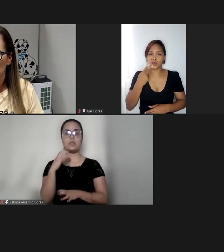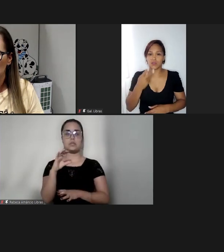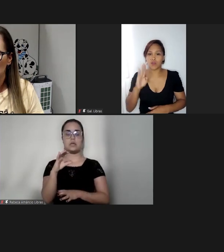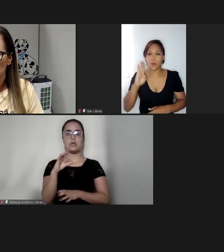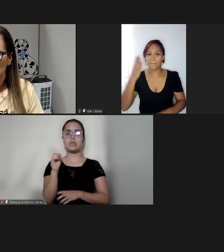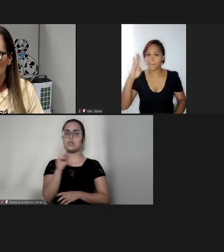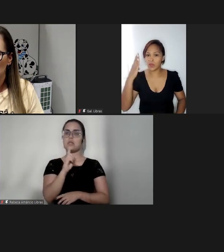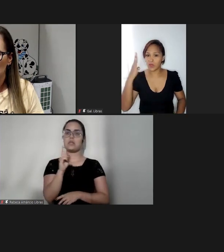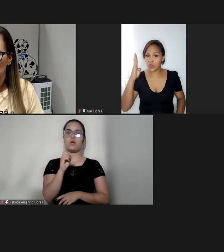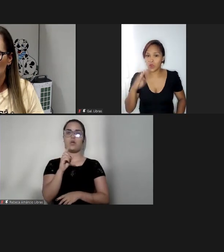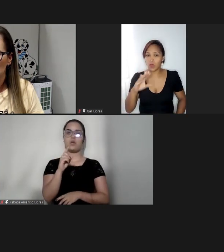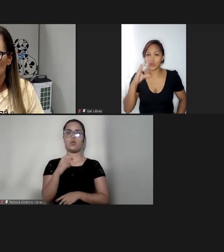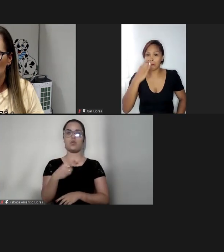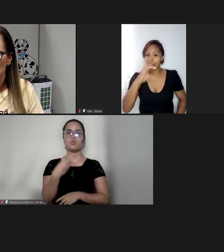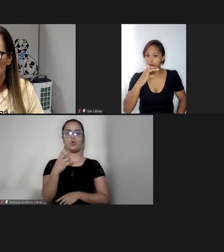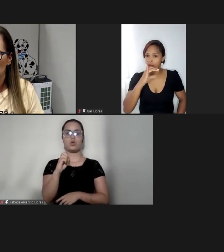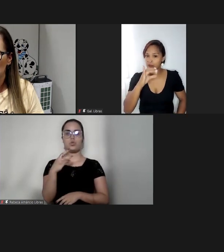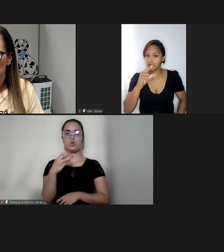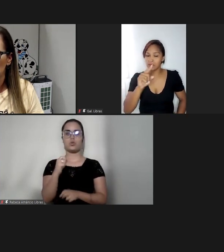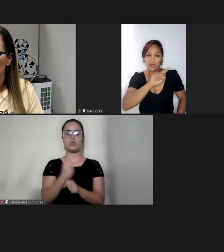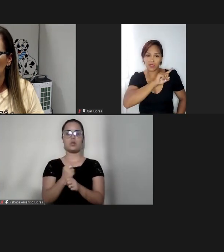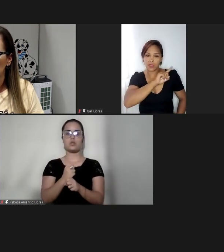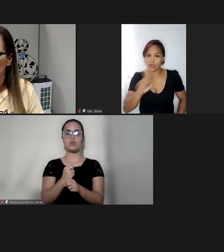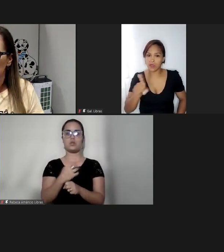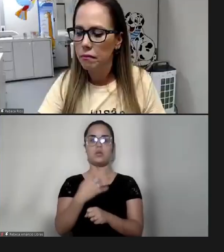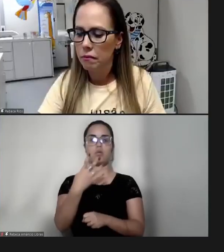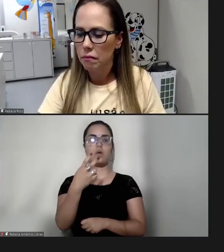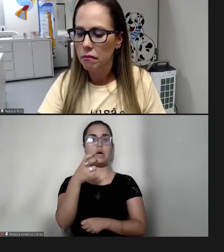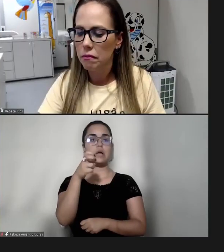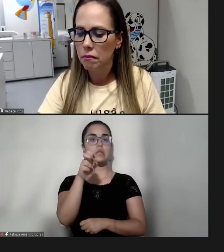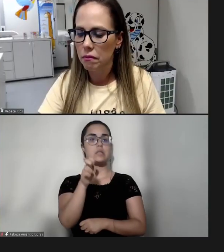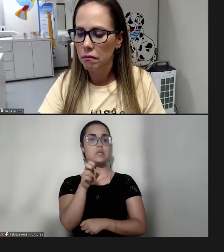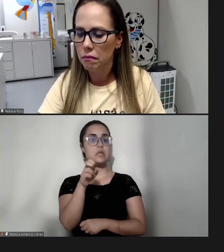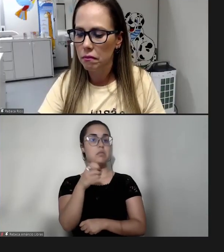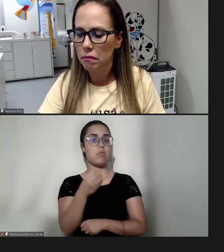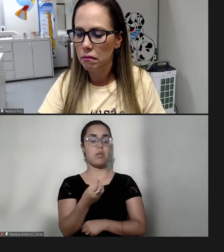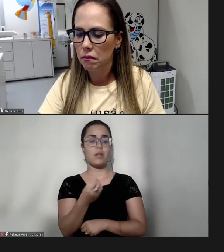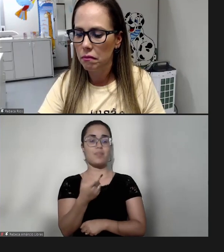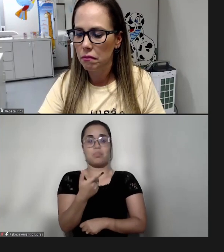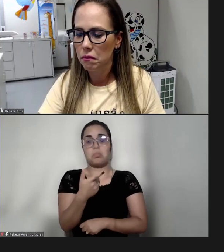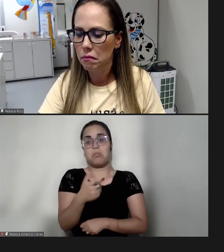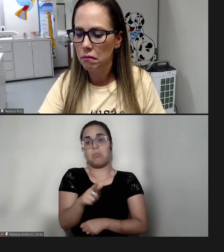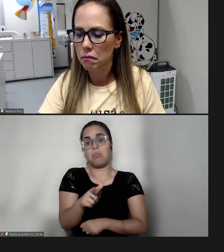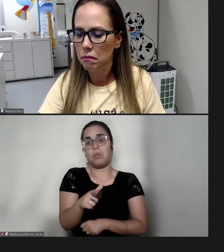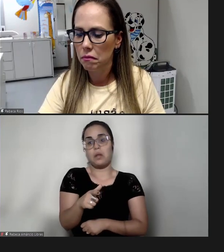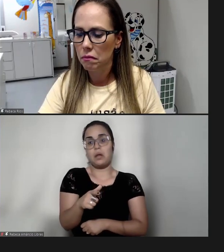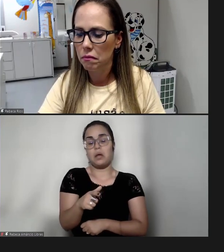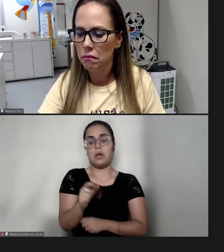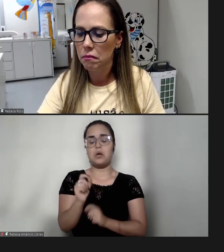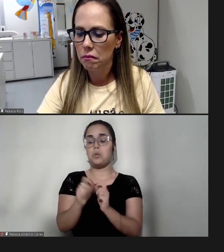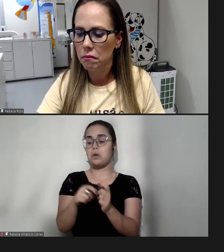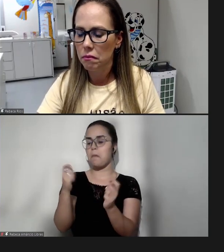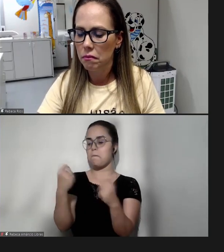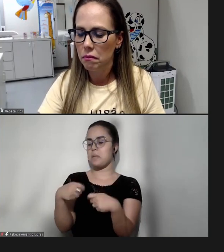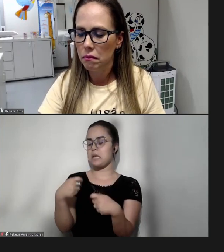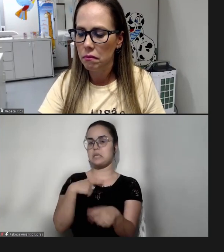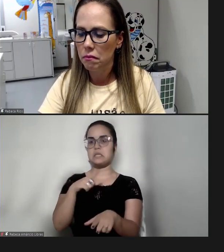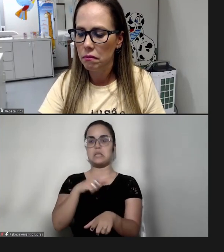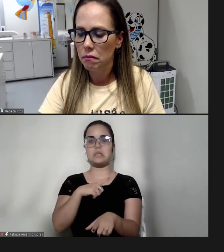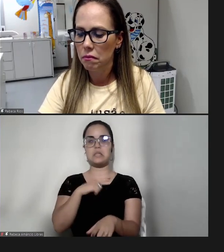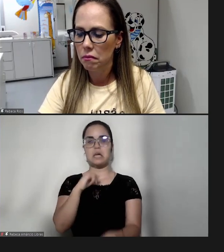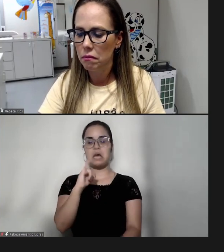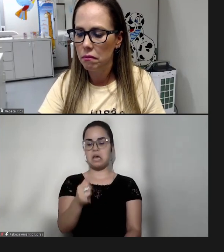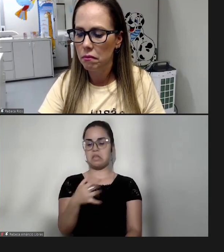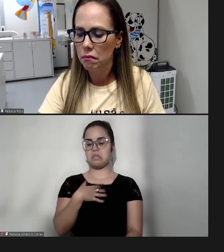é com dois, três anos, três, quatro, cinco, não tem, assim, precisa ser com essa idade, e é